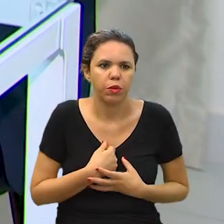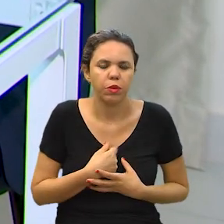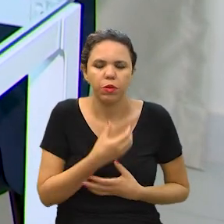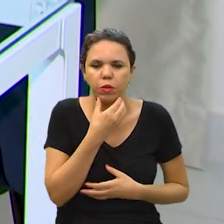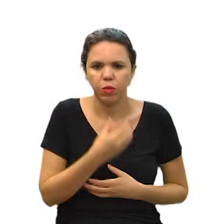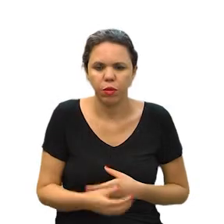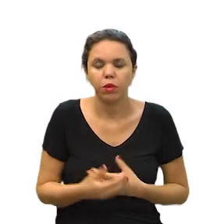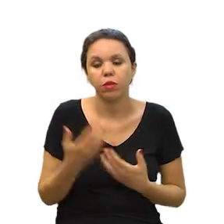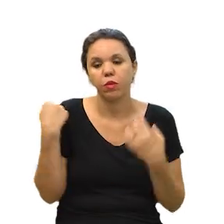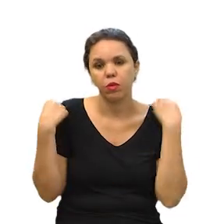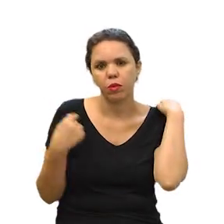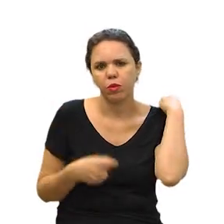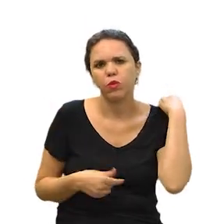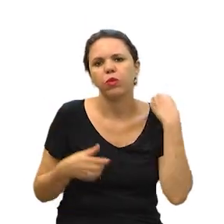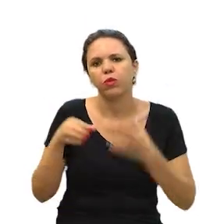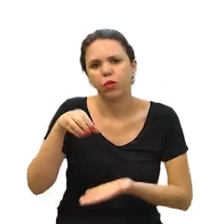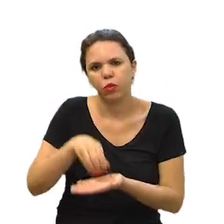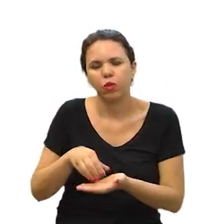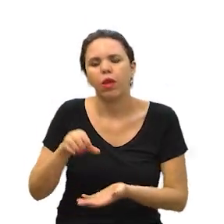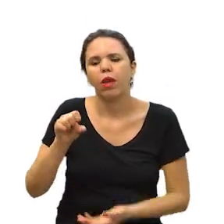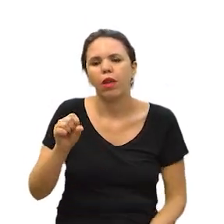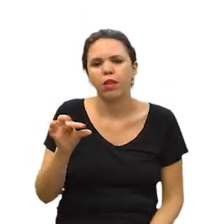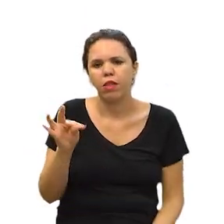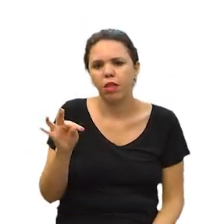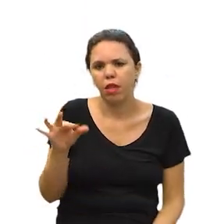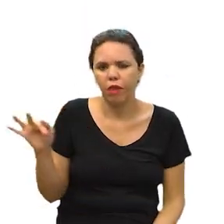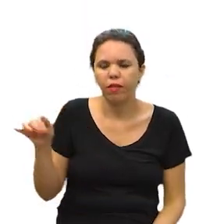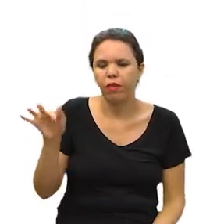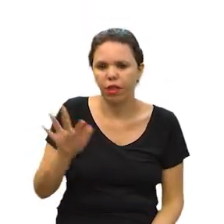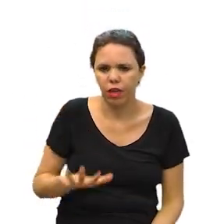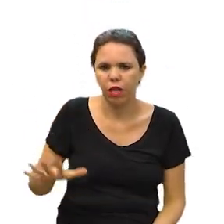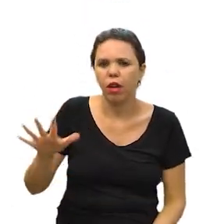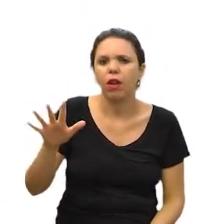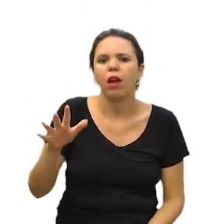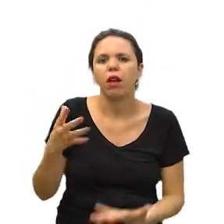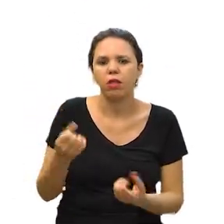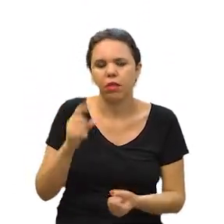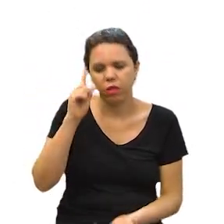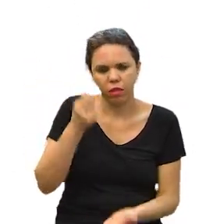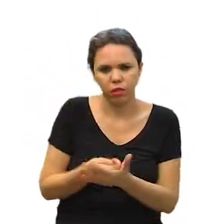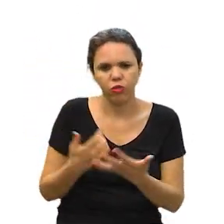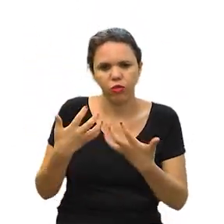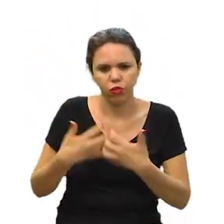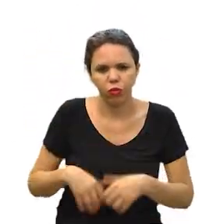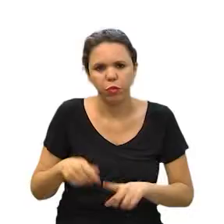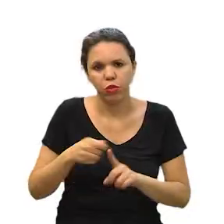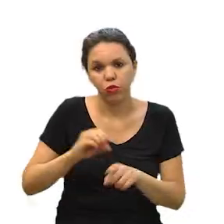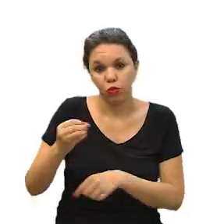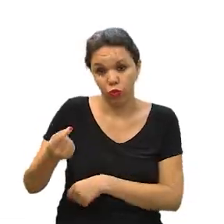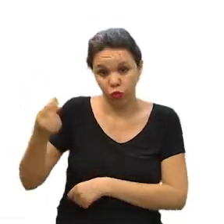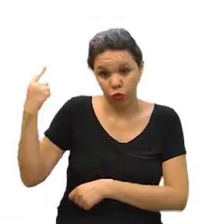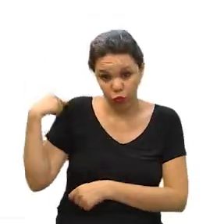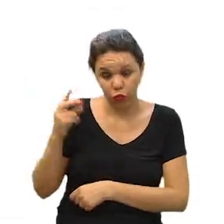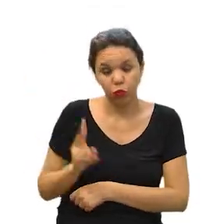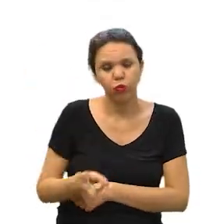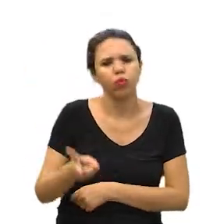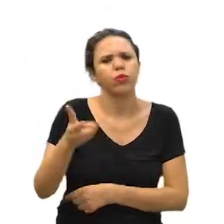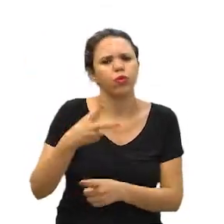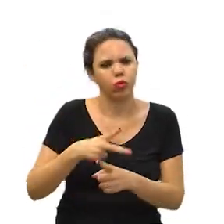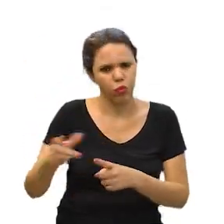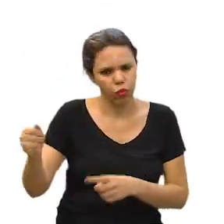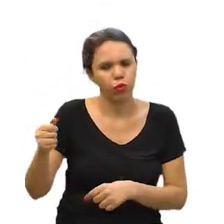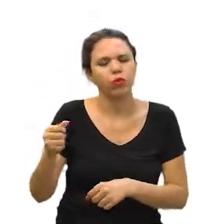mudaram. Em dezembro, então, o Supremo Tribunal Federal ratificou uma decisão que havia sido tomada em outubro,